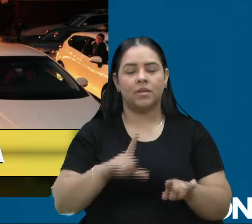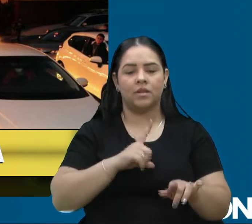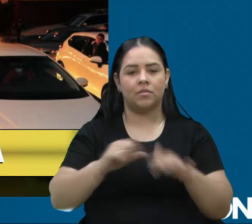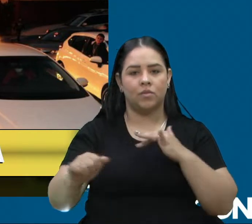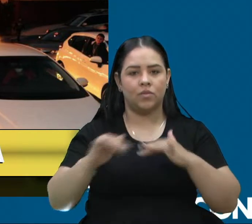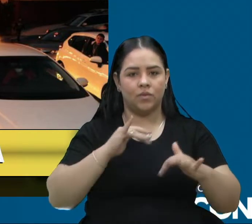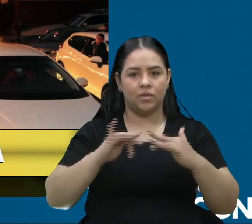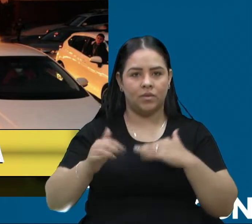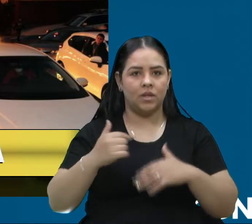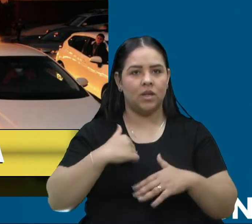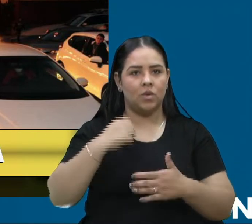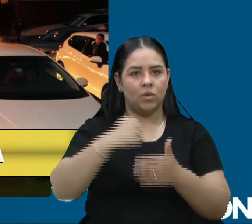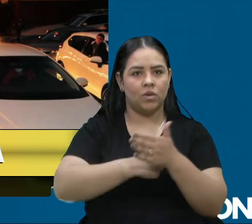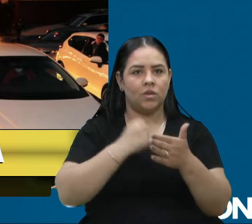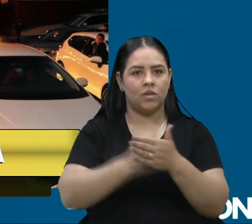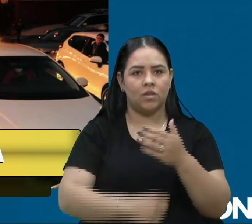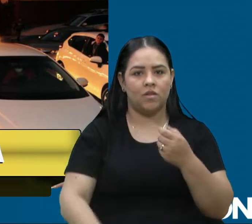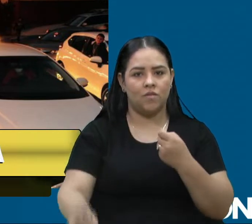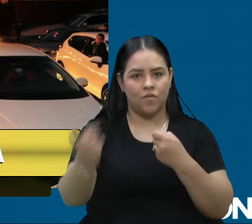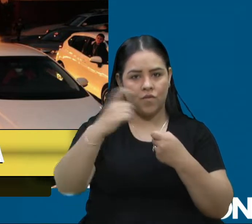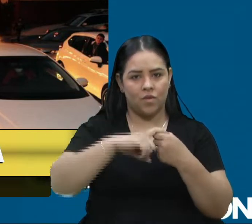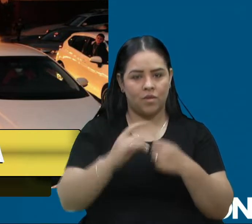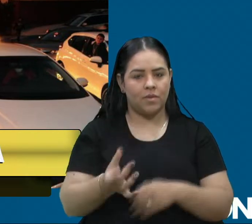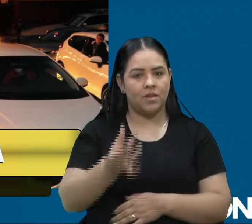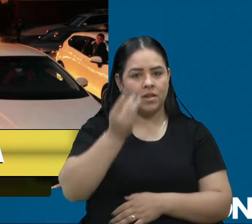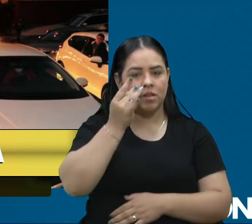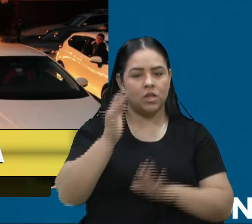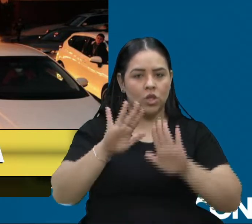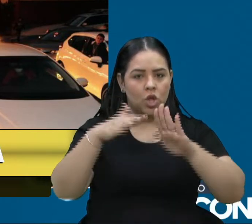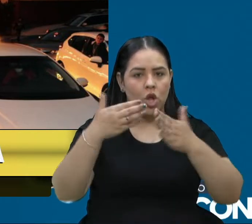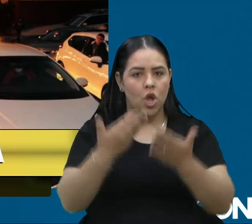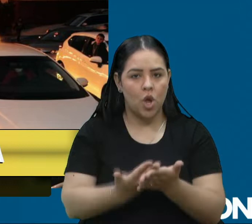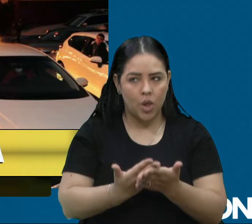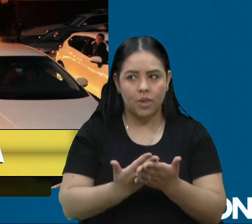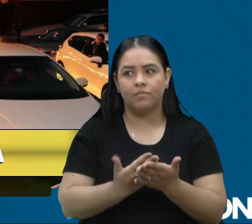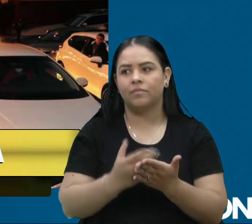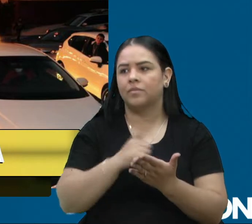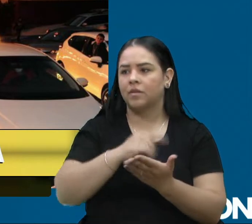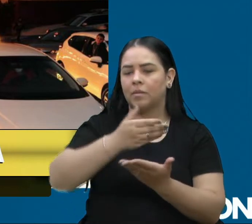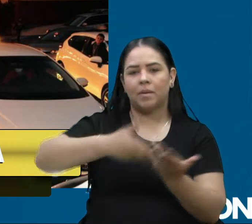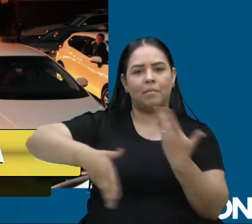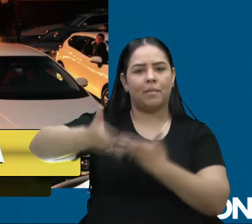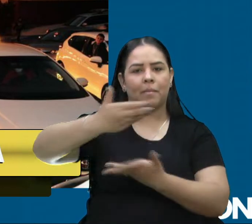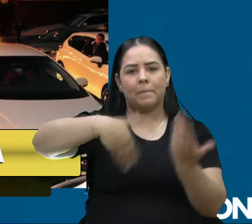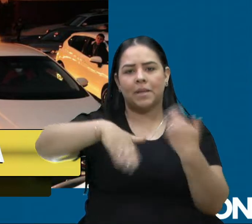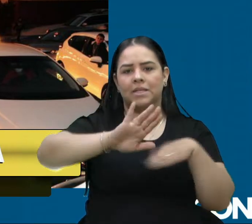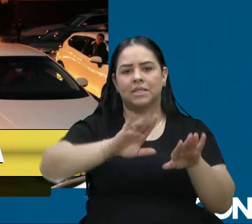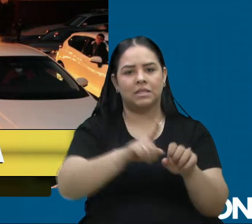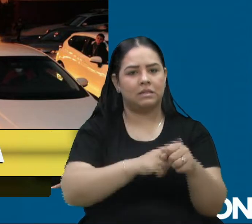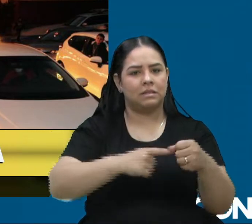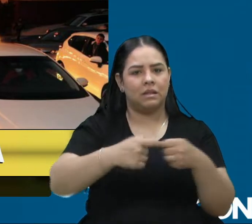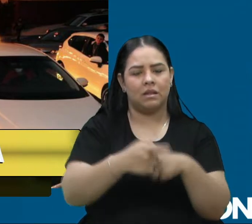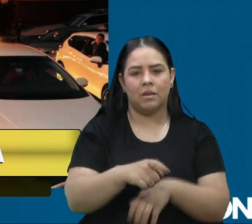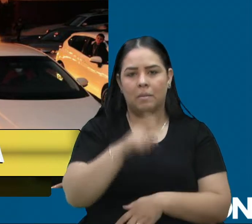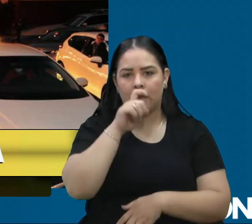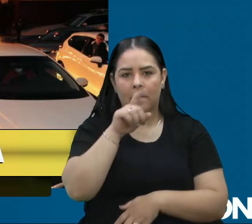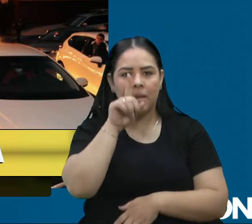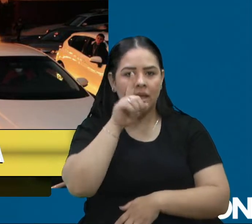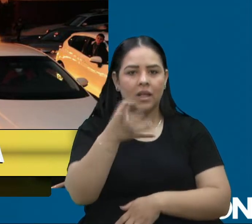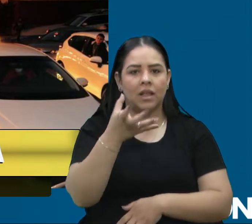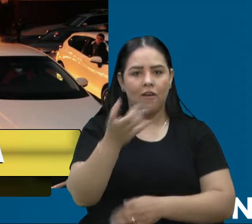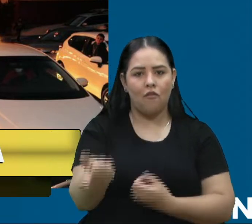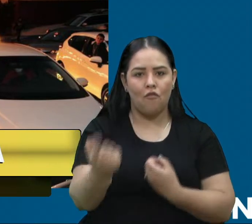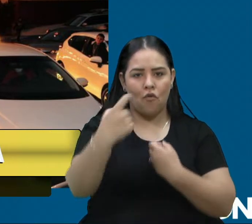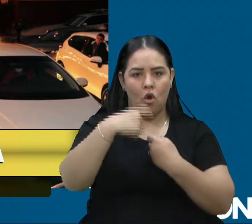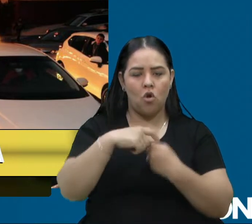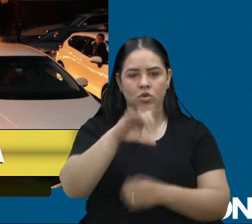defendi a volta presencial das escolinhas, foi uma coisa que envolveu toda a cidade, pais que queriam a volta das escolinhas, o